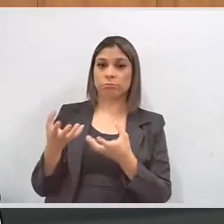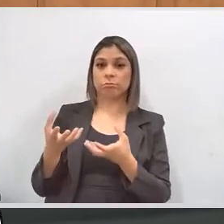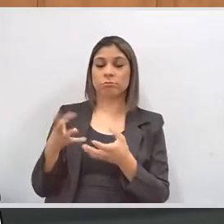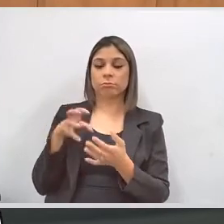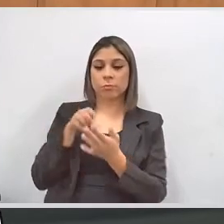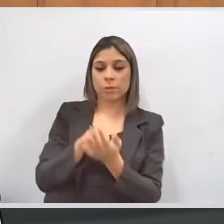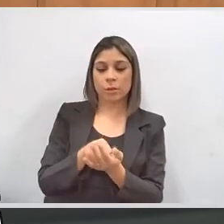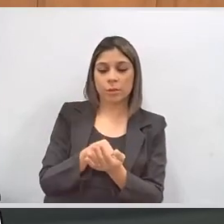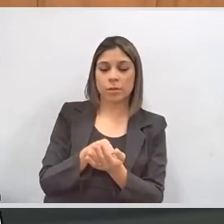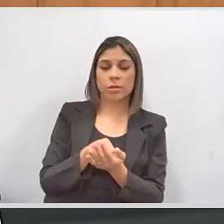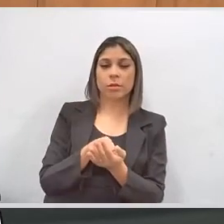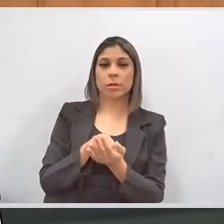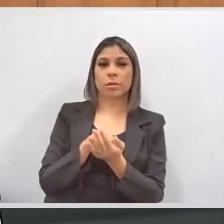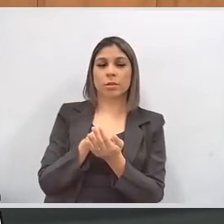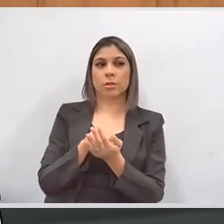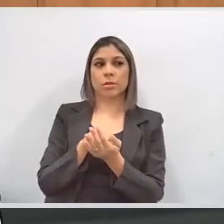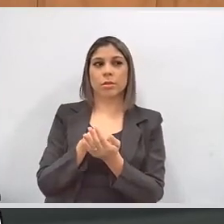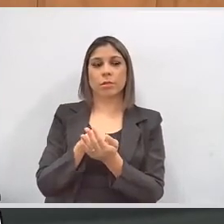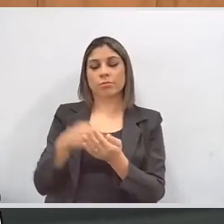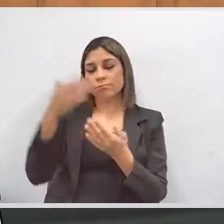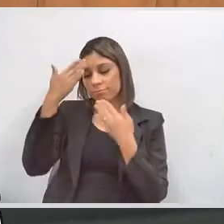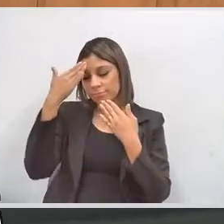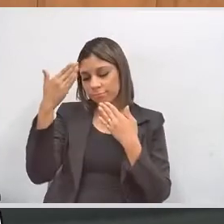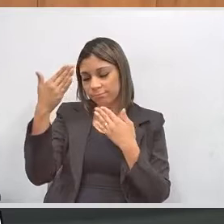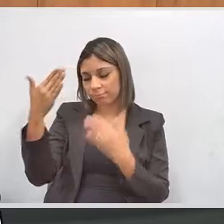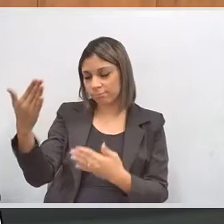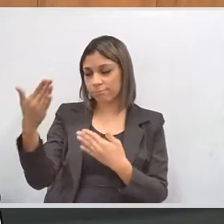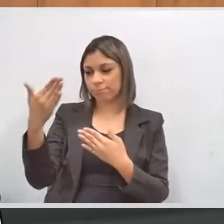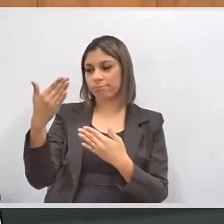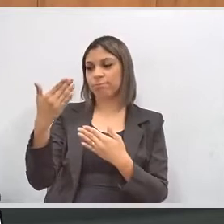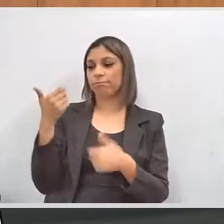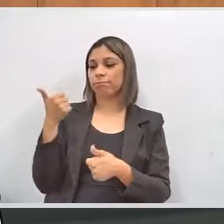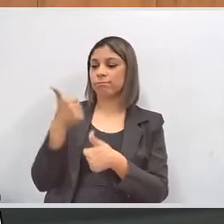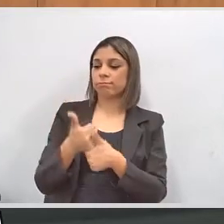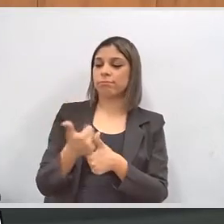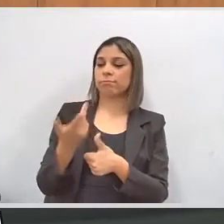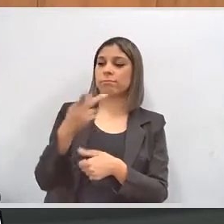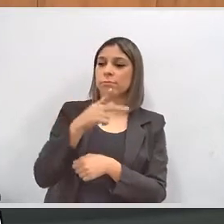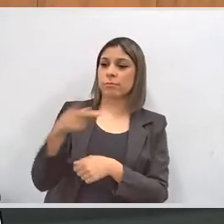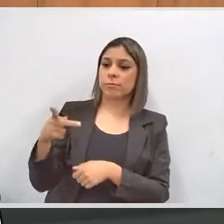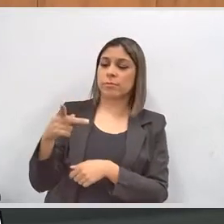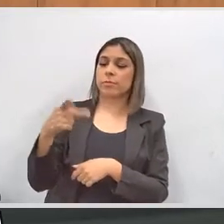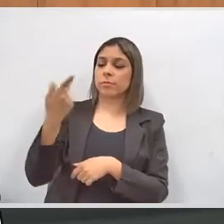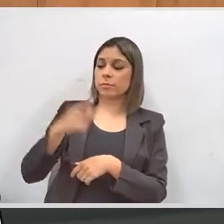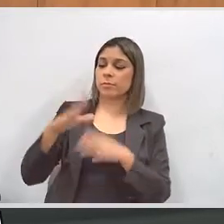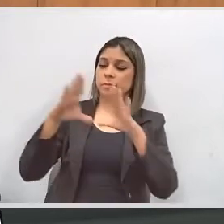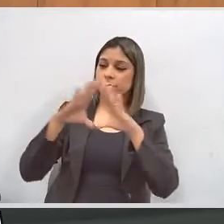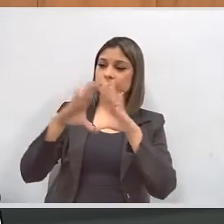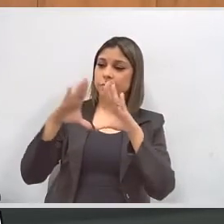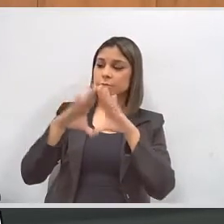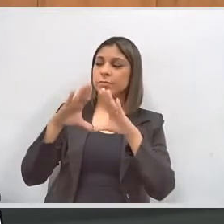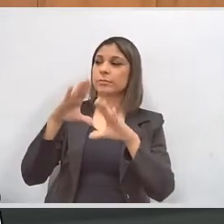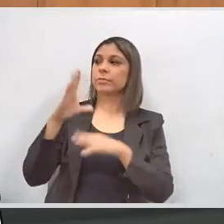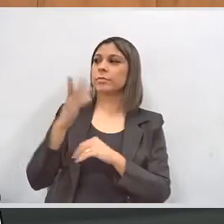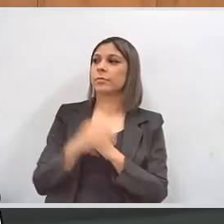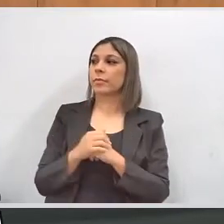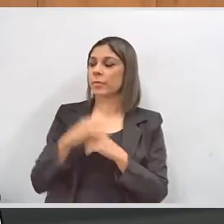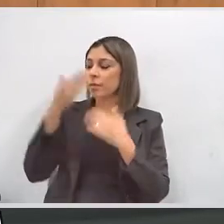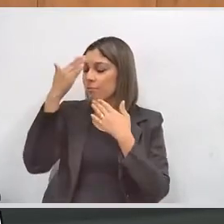ausentar, eu queria deixar registrado os nossos agradecimentos. Em nome do presidente da Casa, deputado Adalclever Lopes,